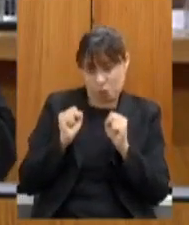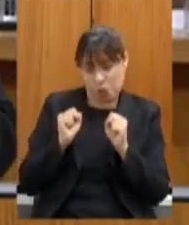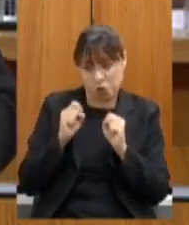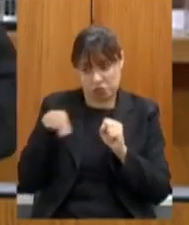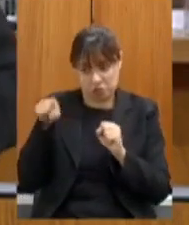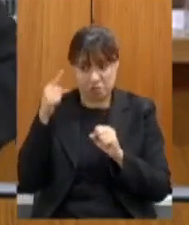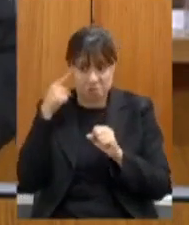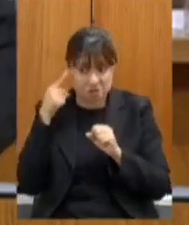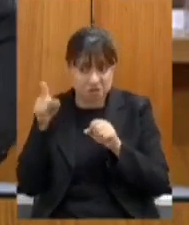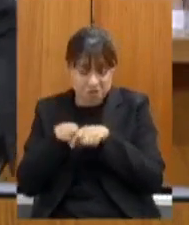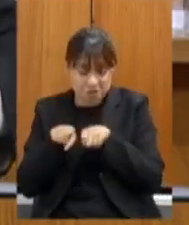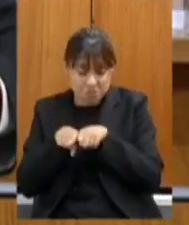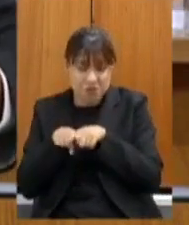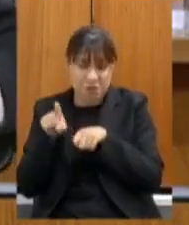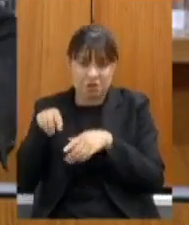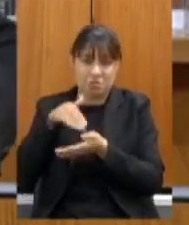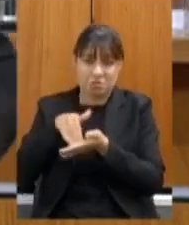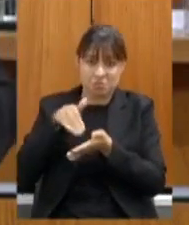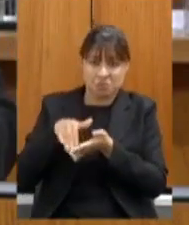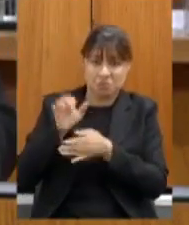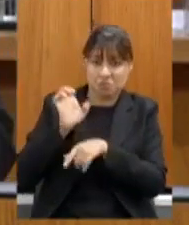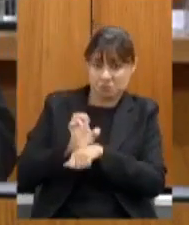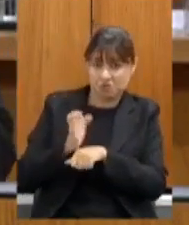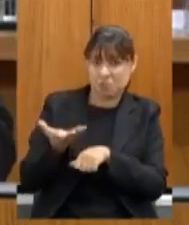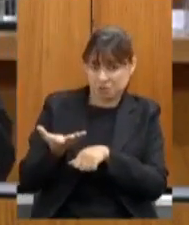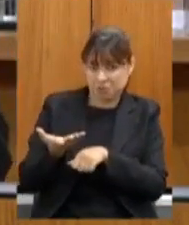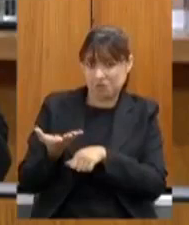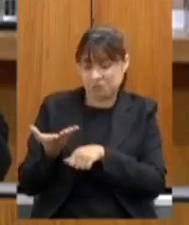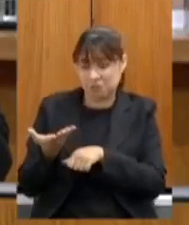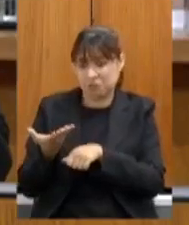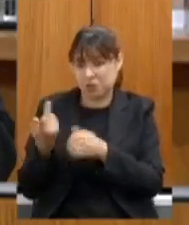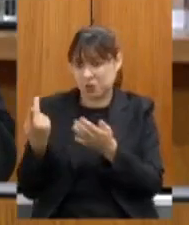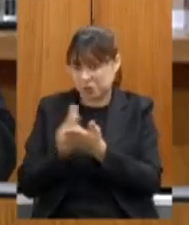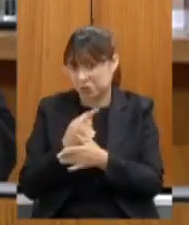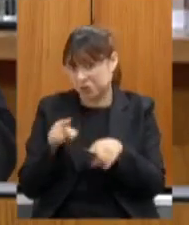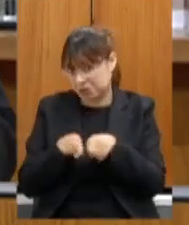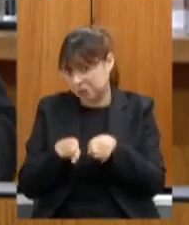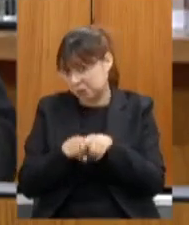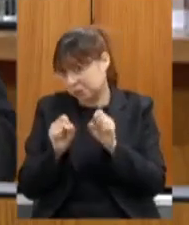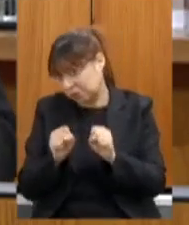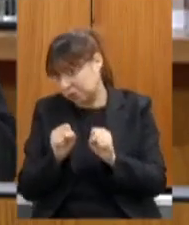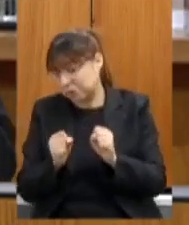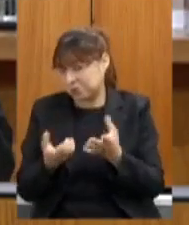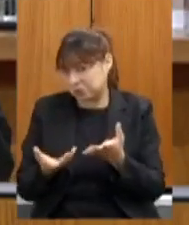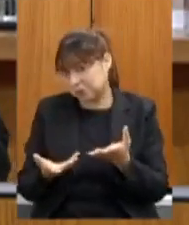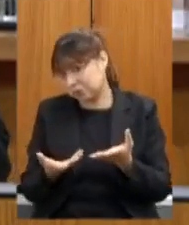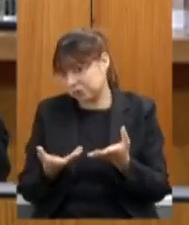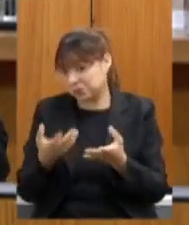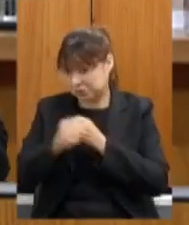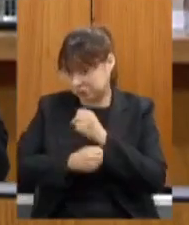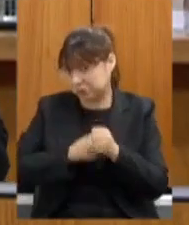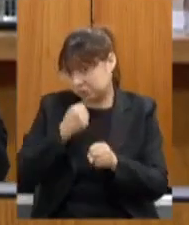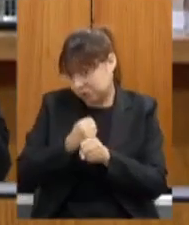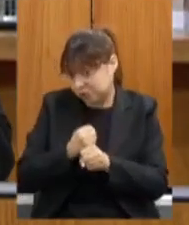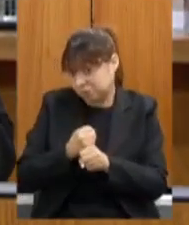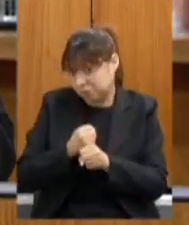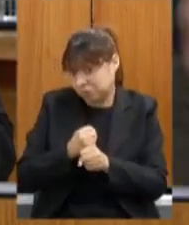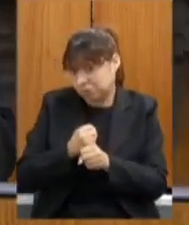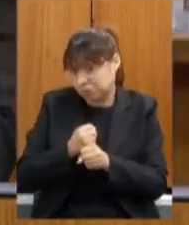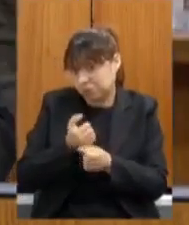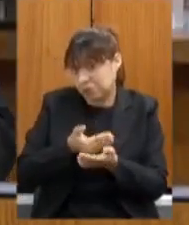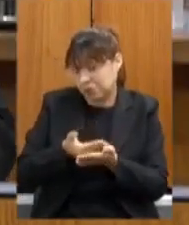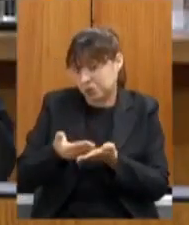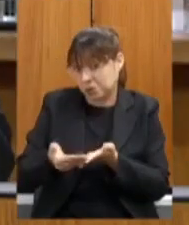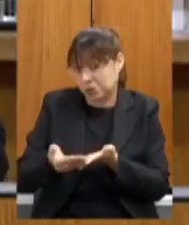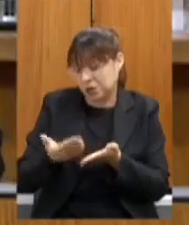estadual de educação para ser colocada em prática no ano próximo a partir da volta